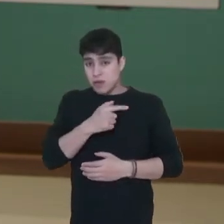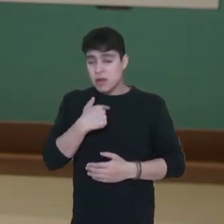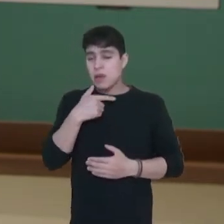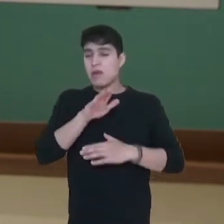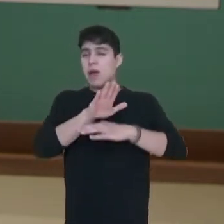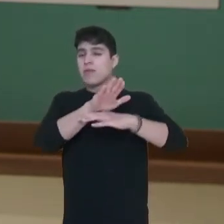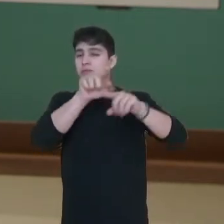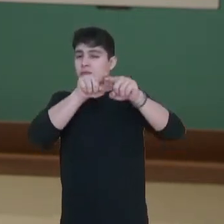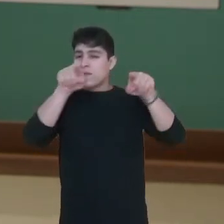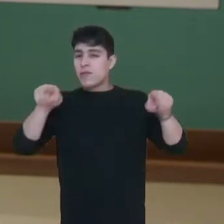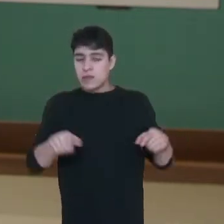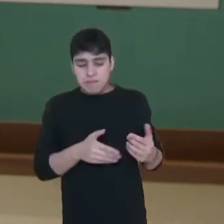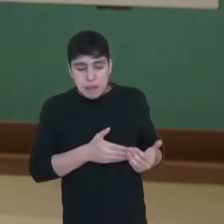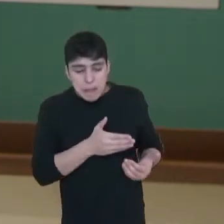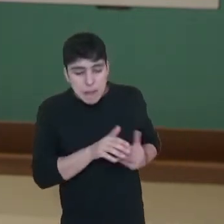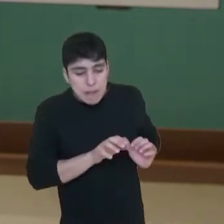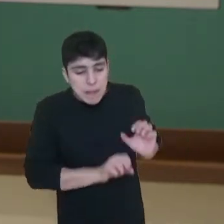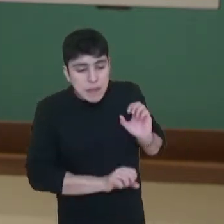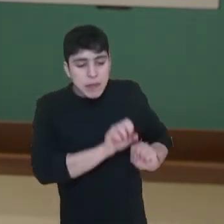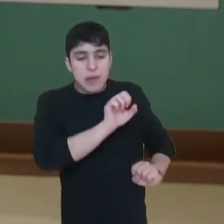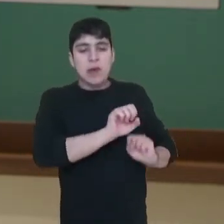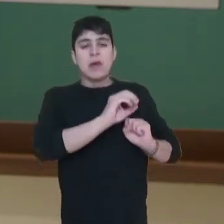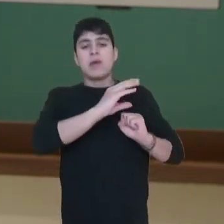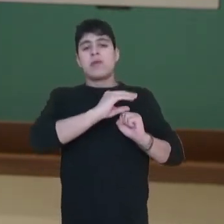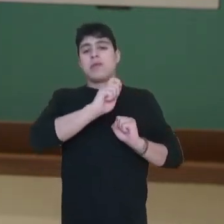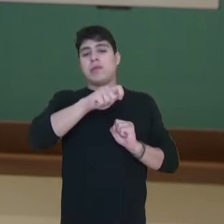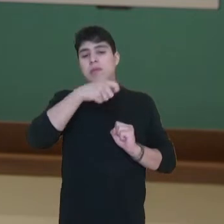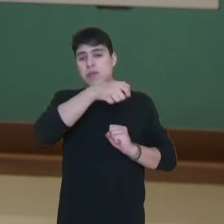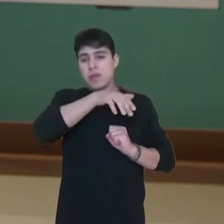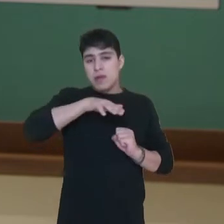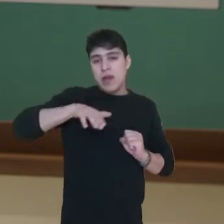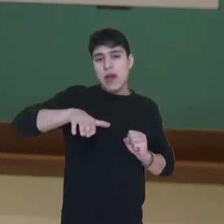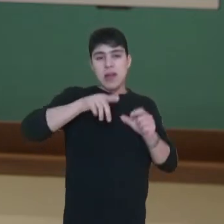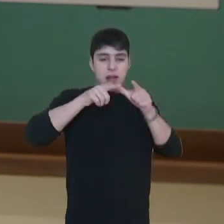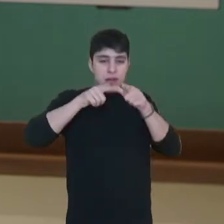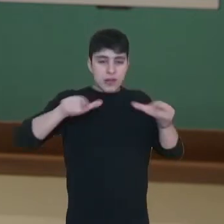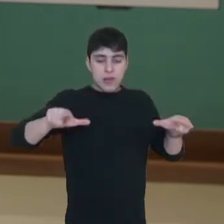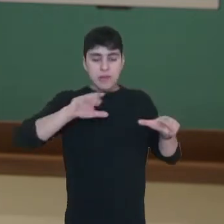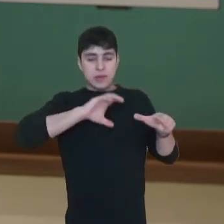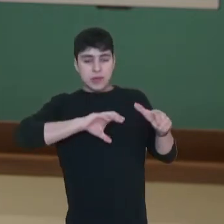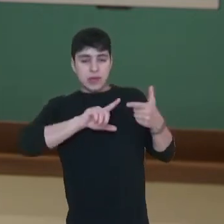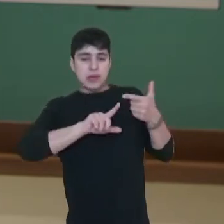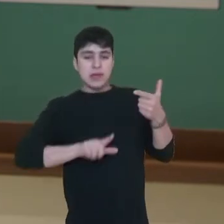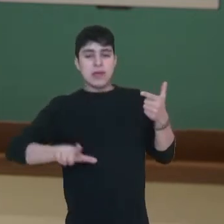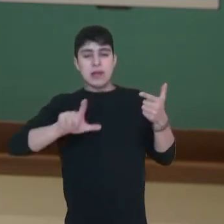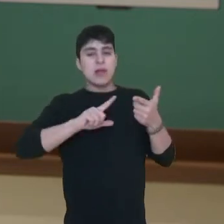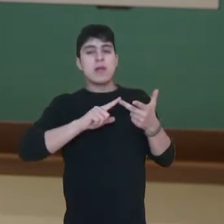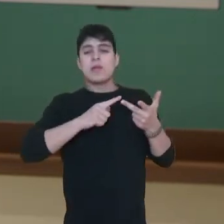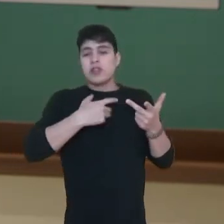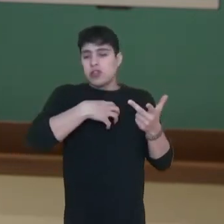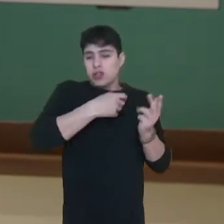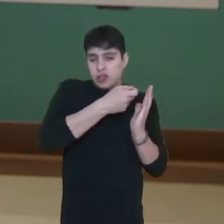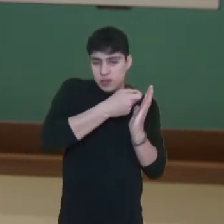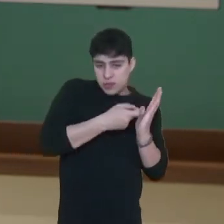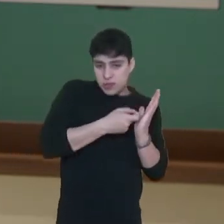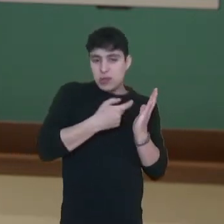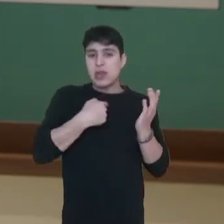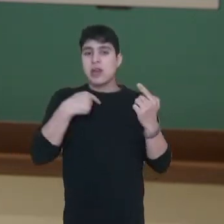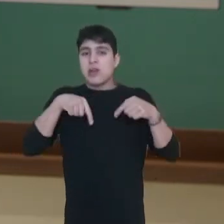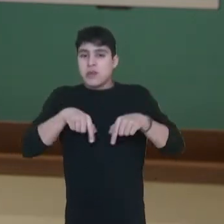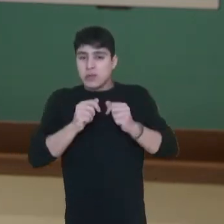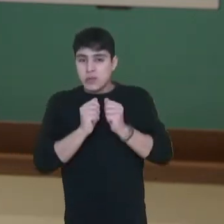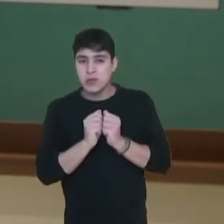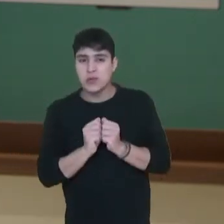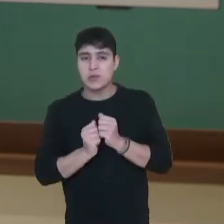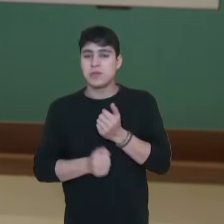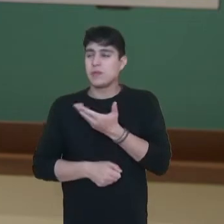contribuindo com os conhecimentos pertinentes ao campo da língua portuguesa, literatura, produção textual. Estou aqui com o